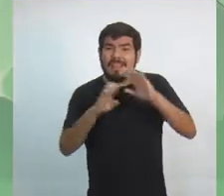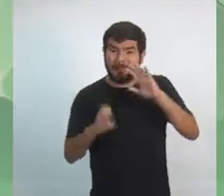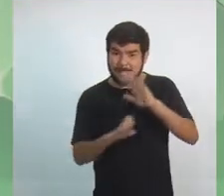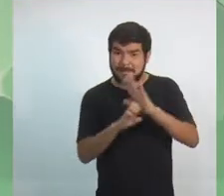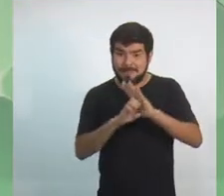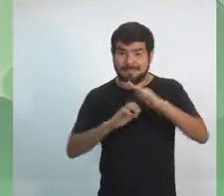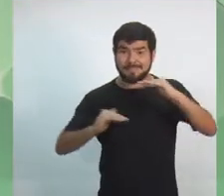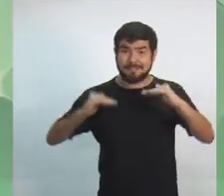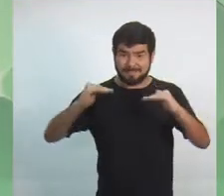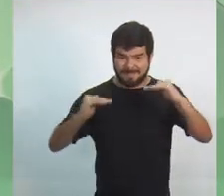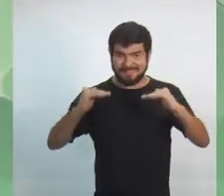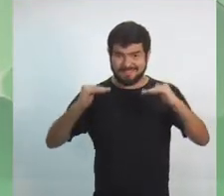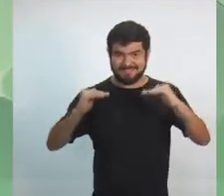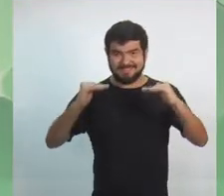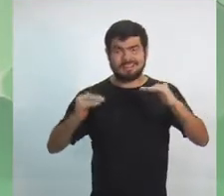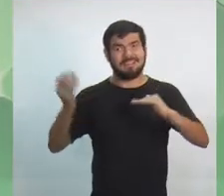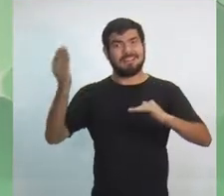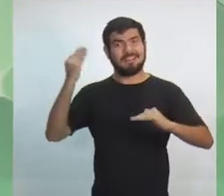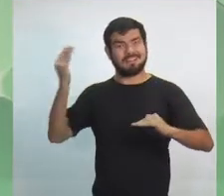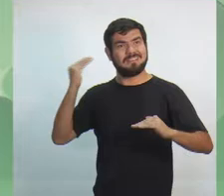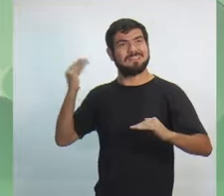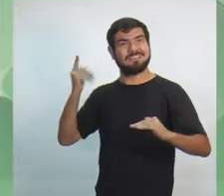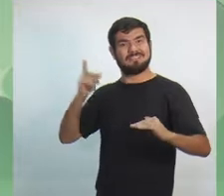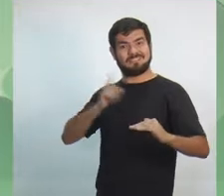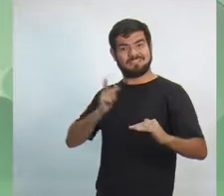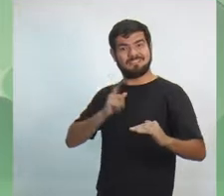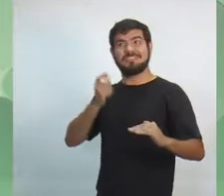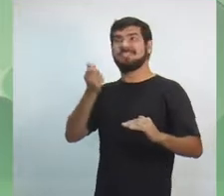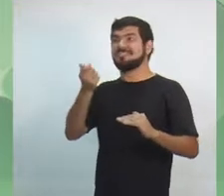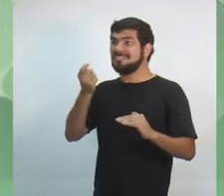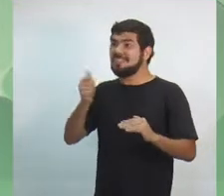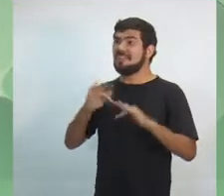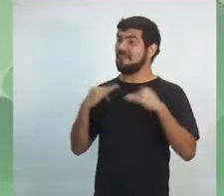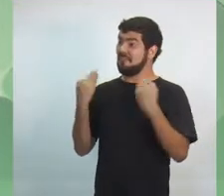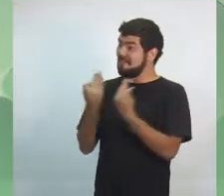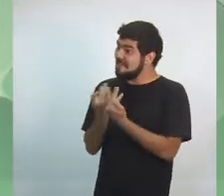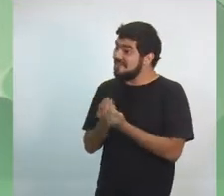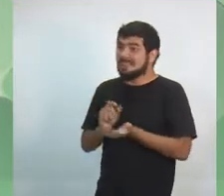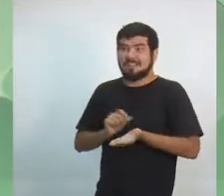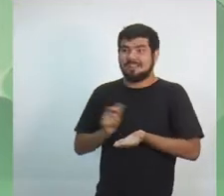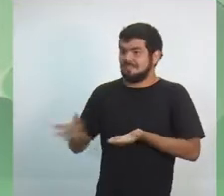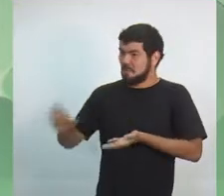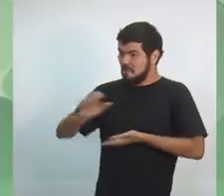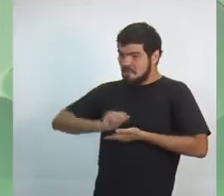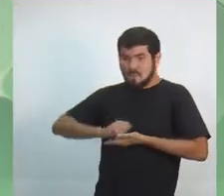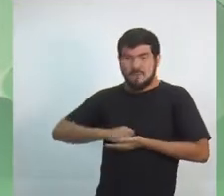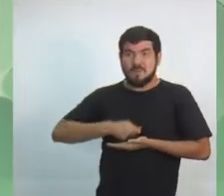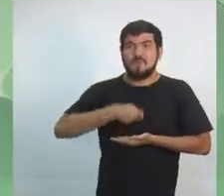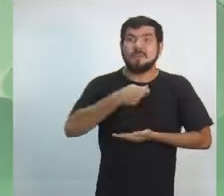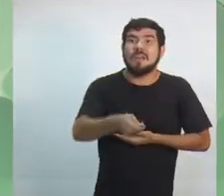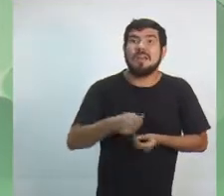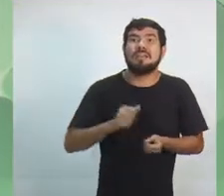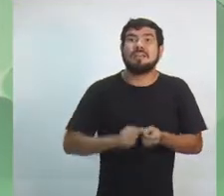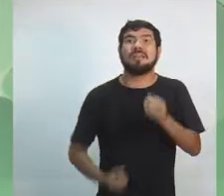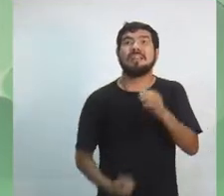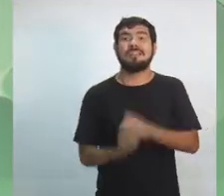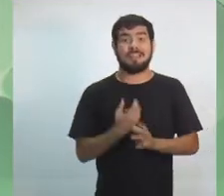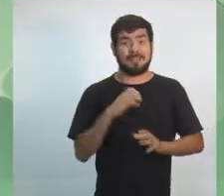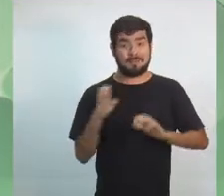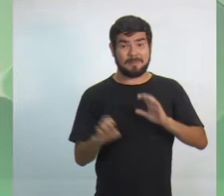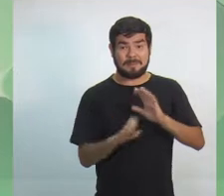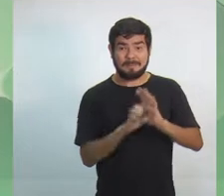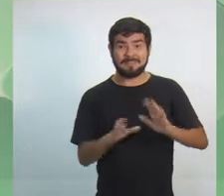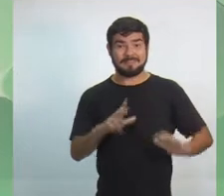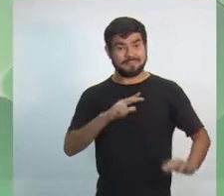aposentadoria ou pegaram o dinheiro que tinham de família, que investiram num restaurante, num mercadinho, num salão de beleza,